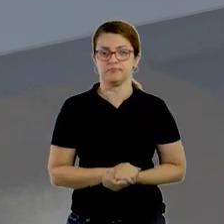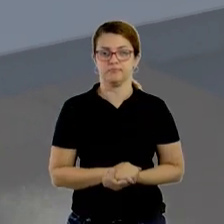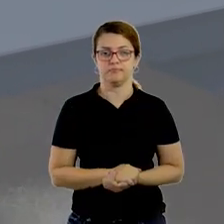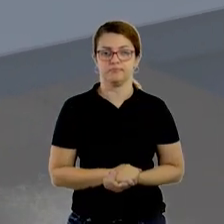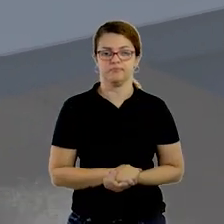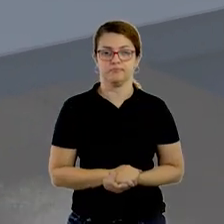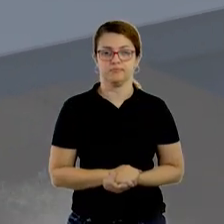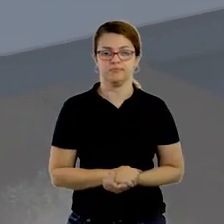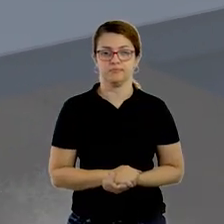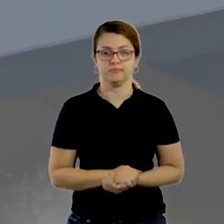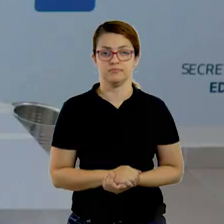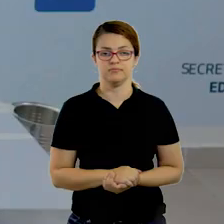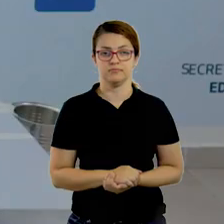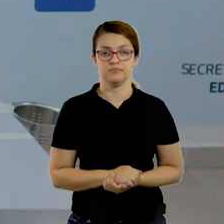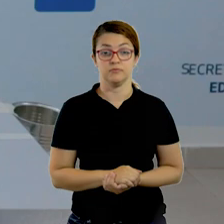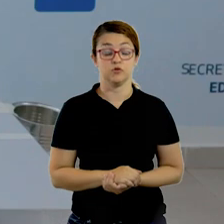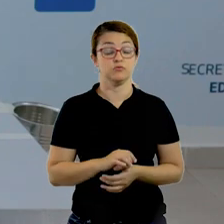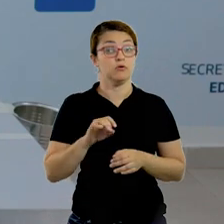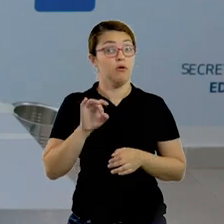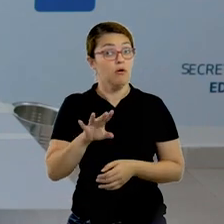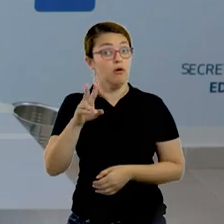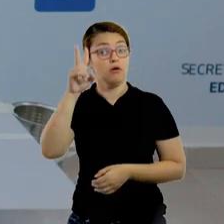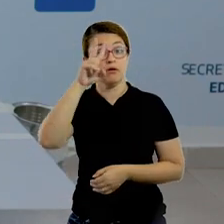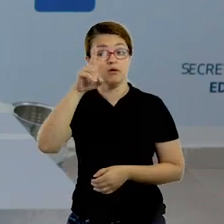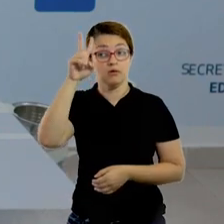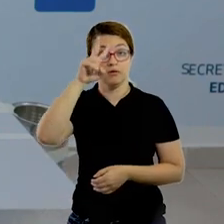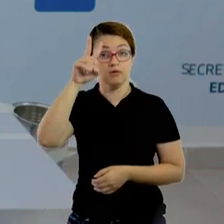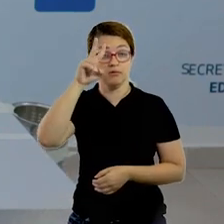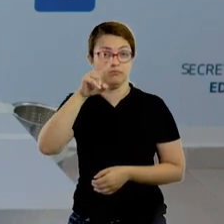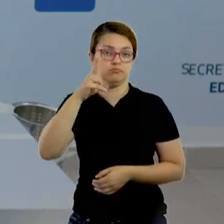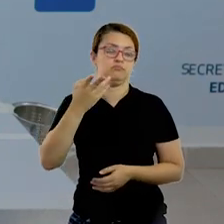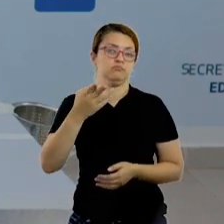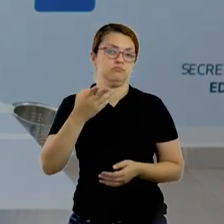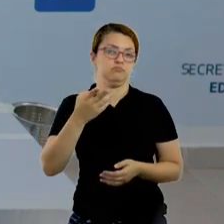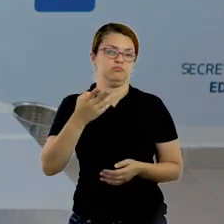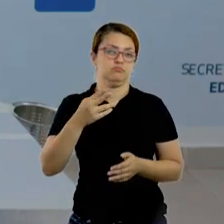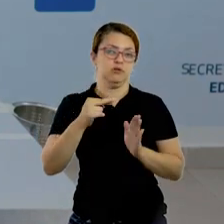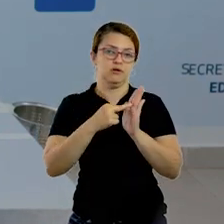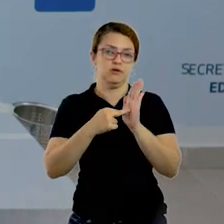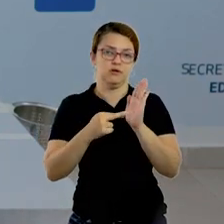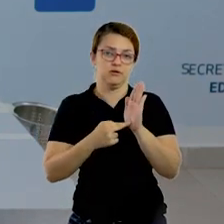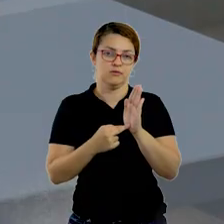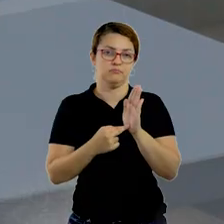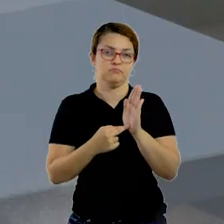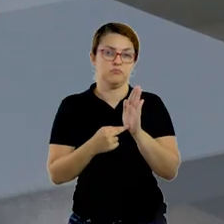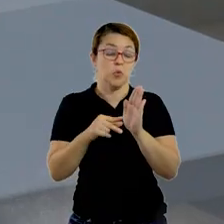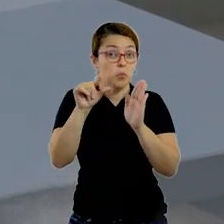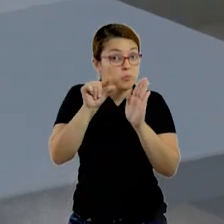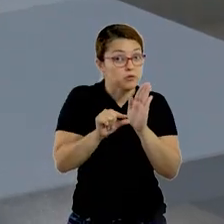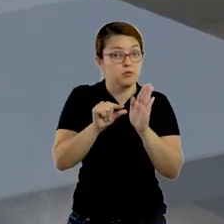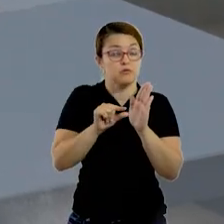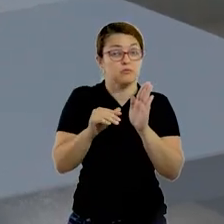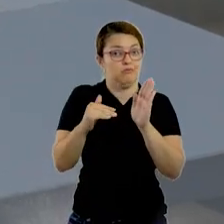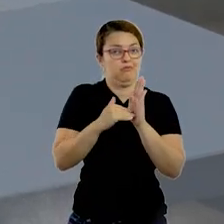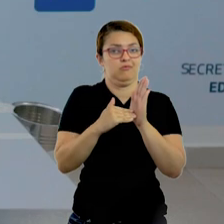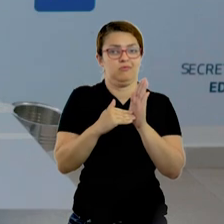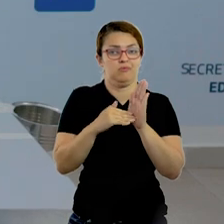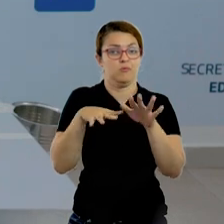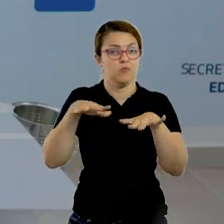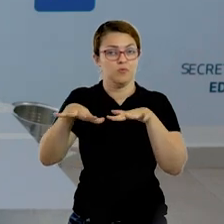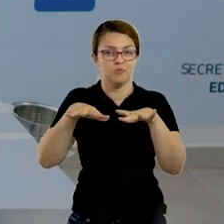latinha. Ok? Então, só lembrando, tá? Isso daqui a gente determinou o mínimo, né? Então, ele tinha que dar no mínimo três